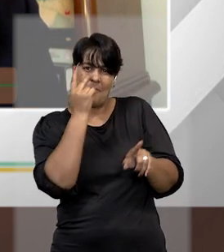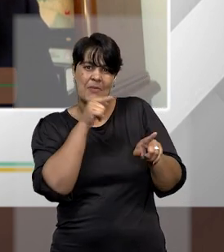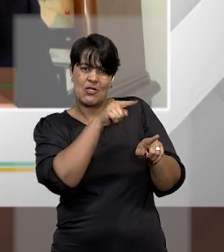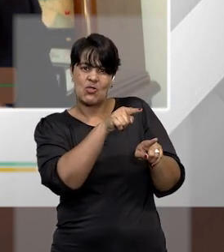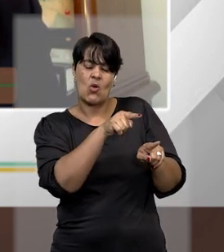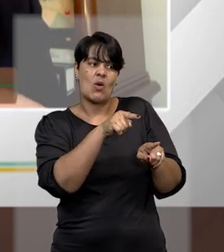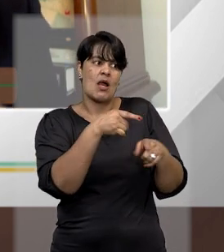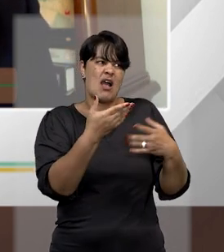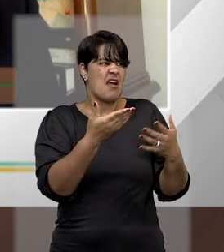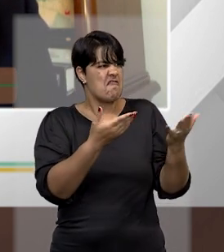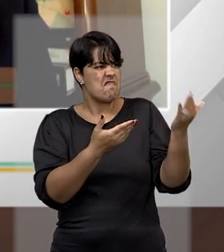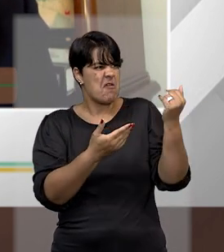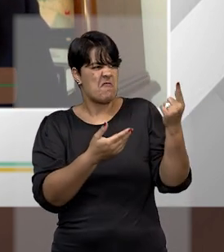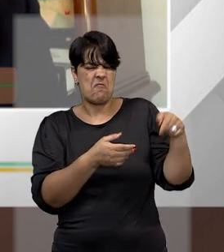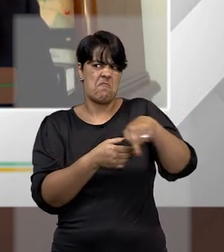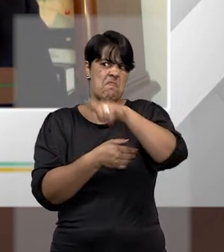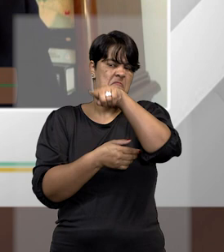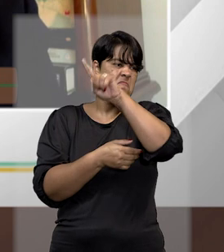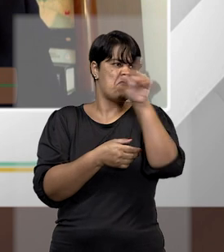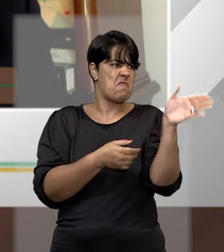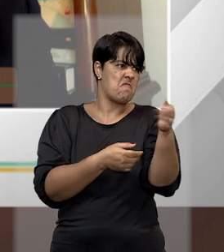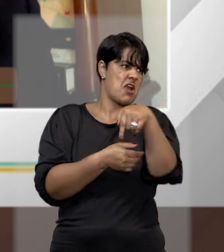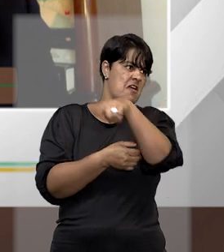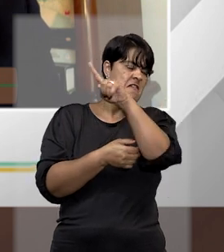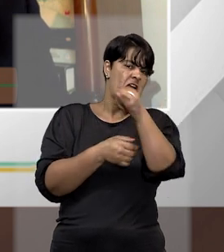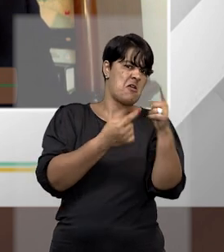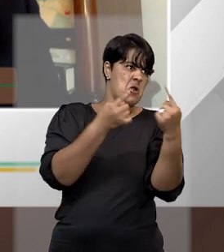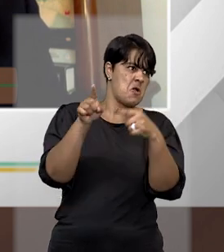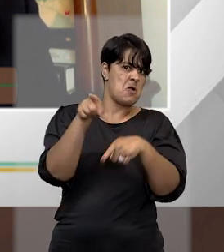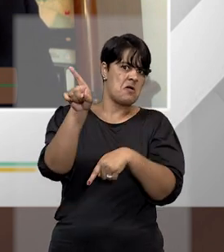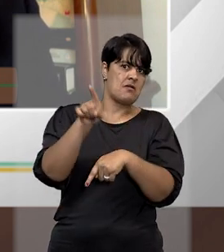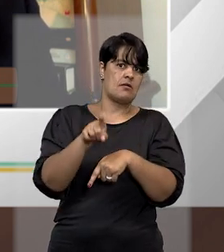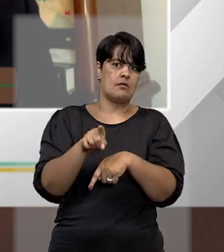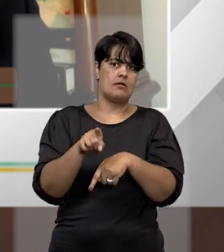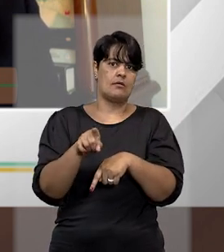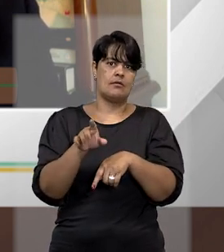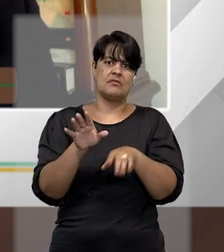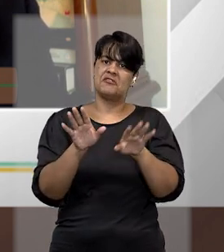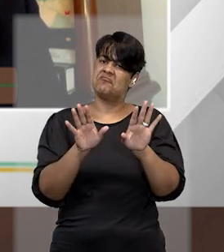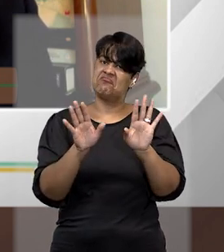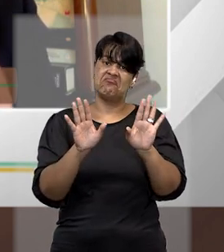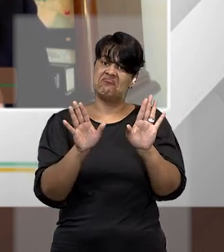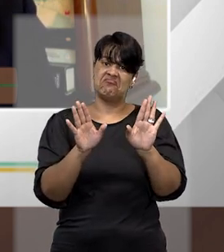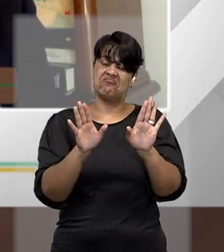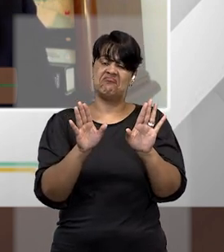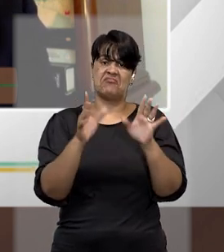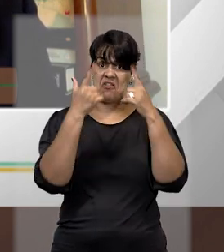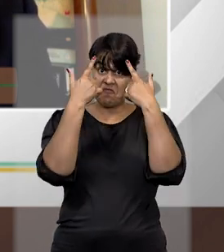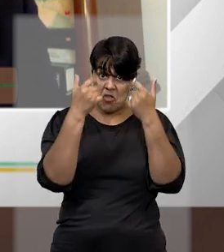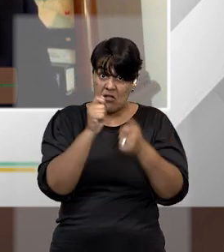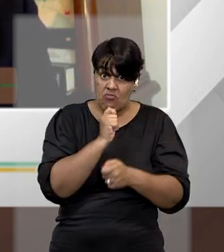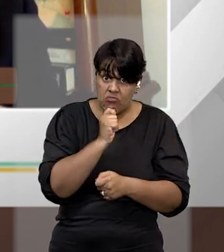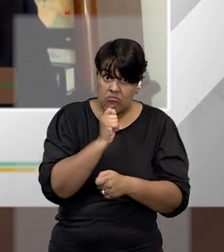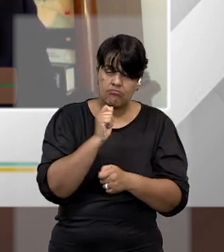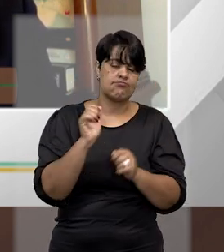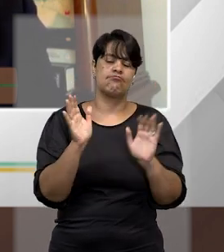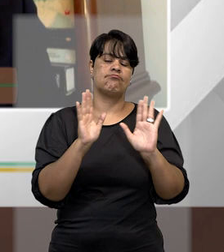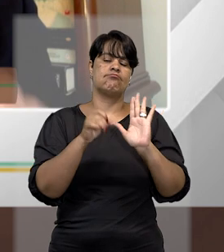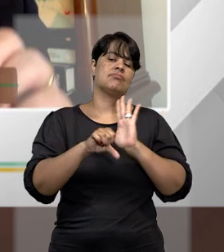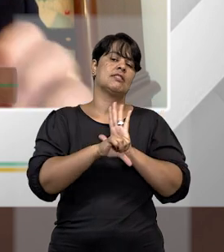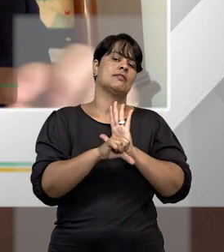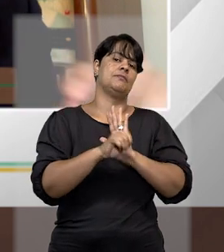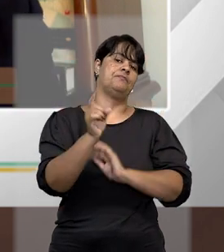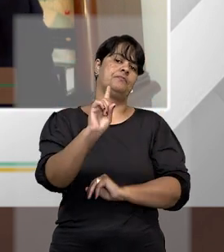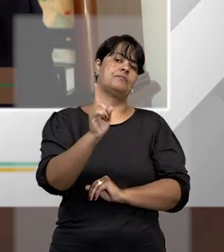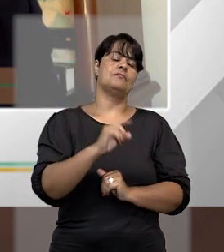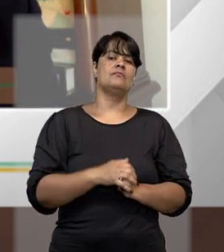Estado, não me parece que vai haver propriamente um crime. Eu tenho sérias dúvidas sobre a constitucionalidade